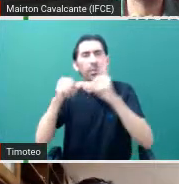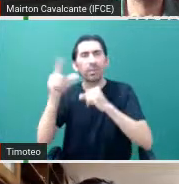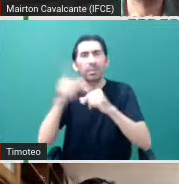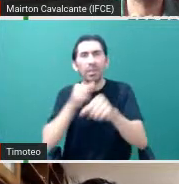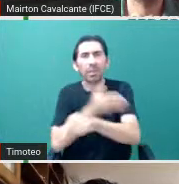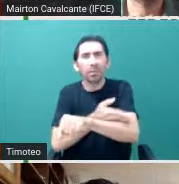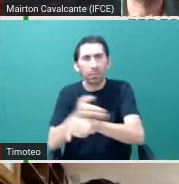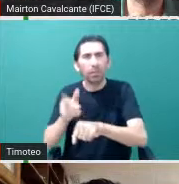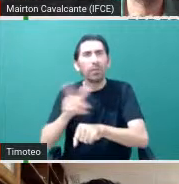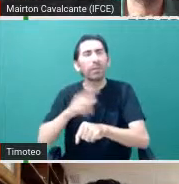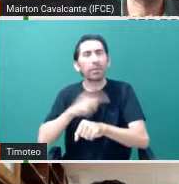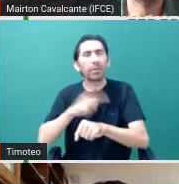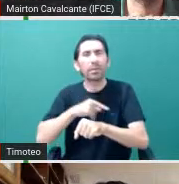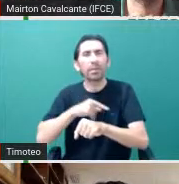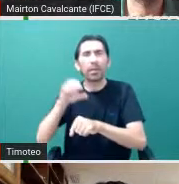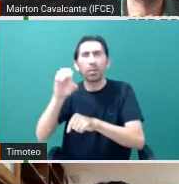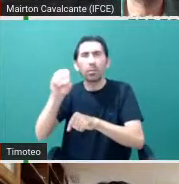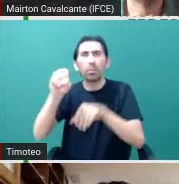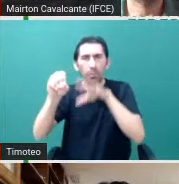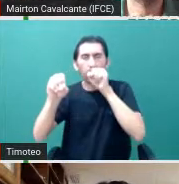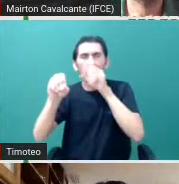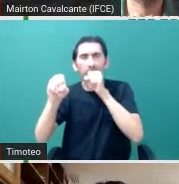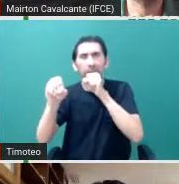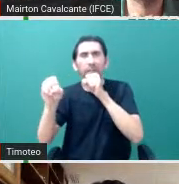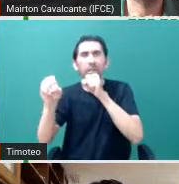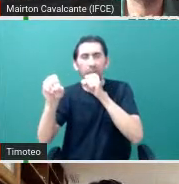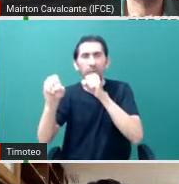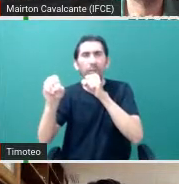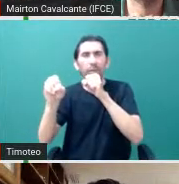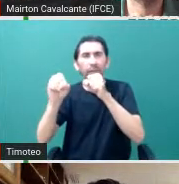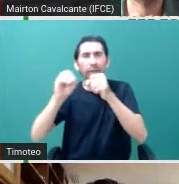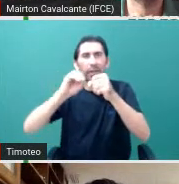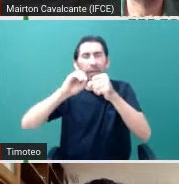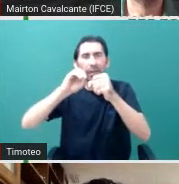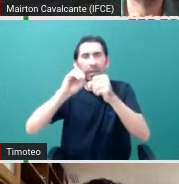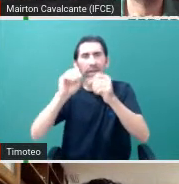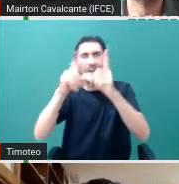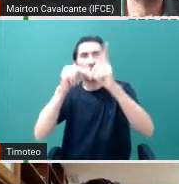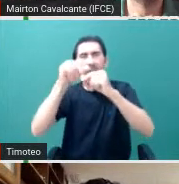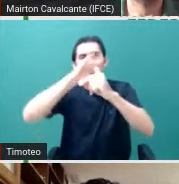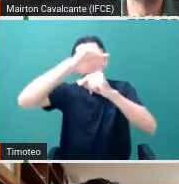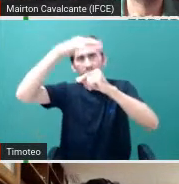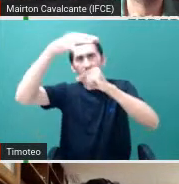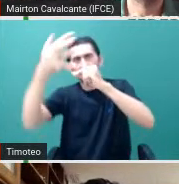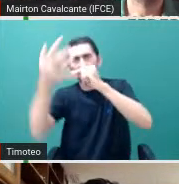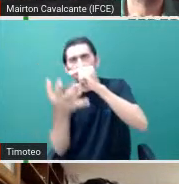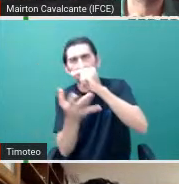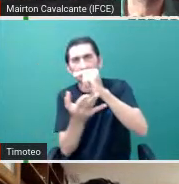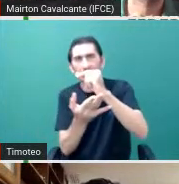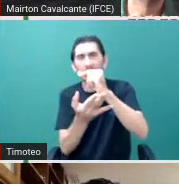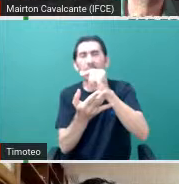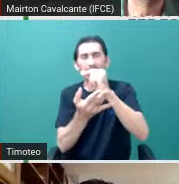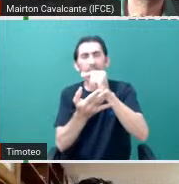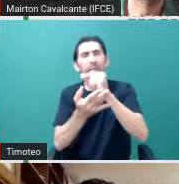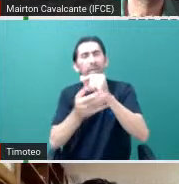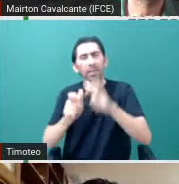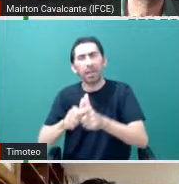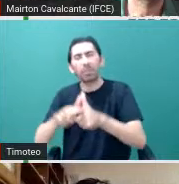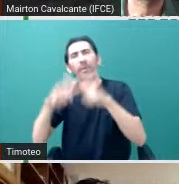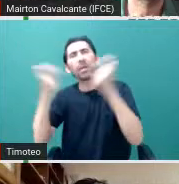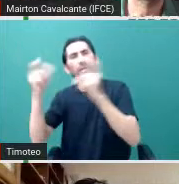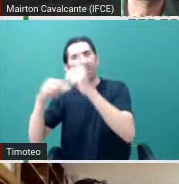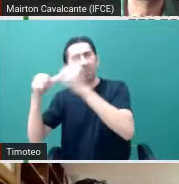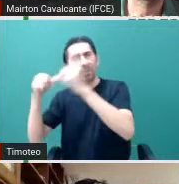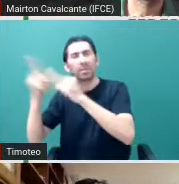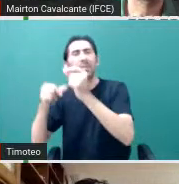oxigênio na atmosfera. Todas as estrelas do céu nascem com hidrogênio e hélio, o universo